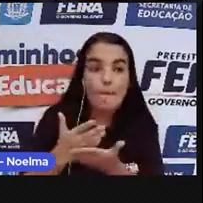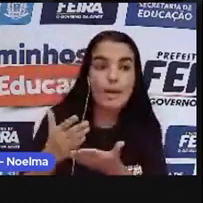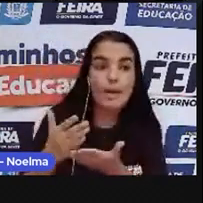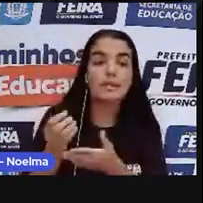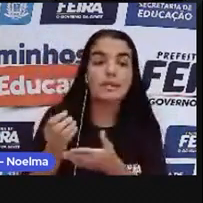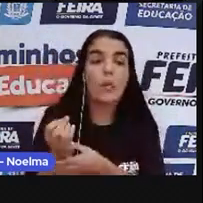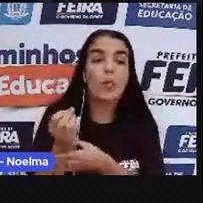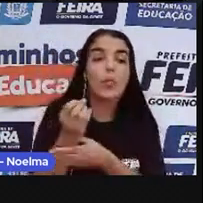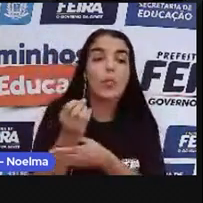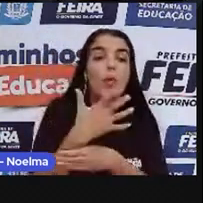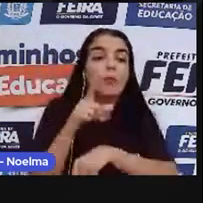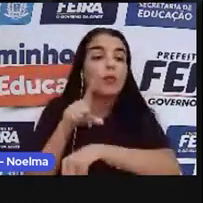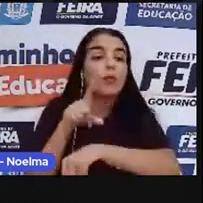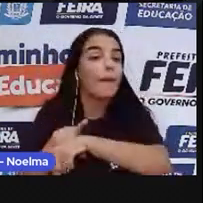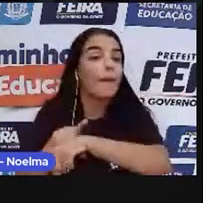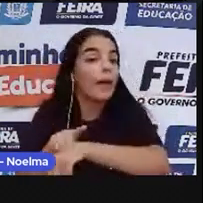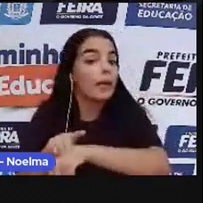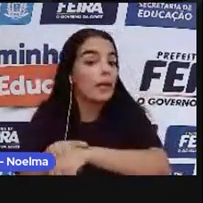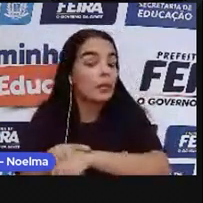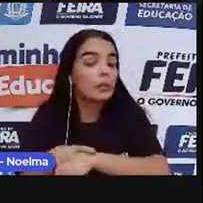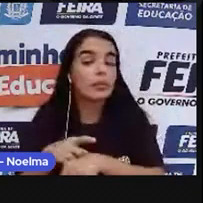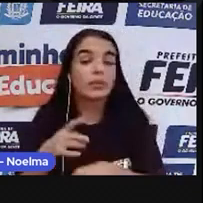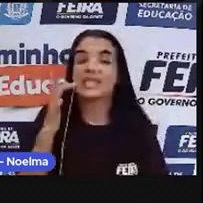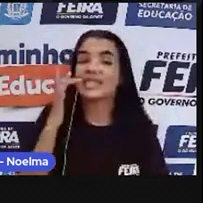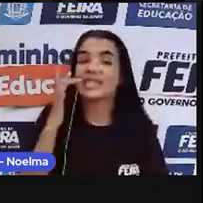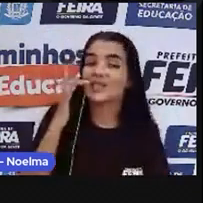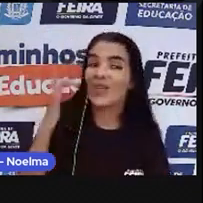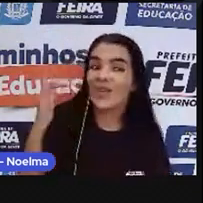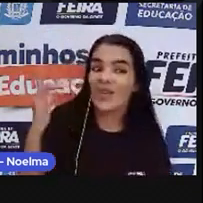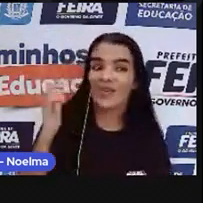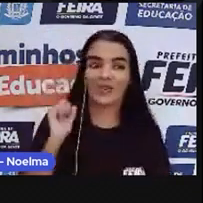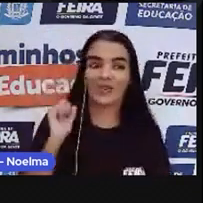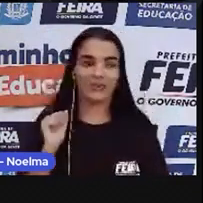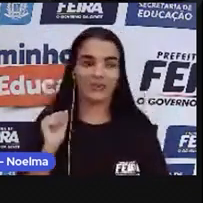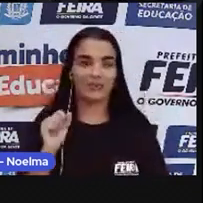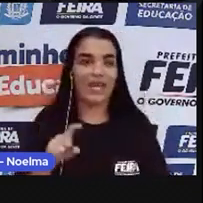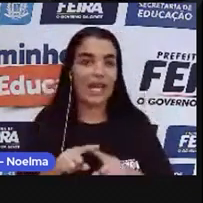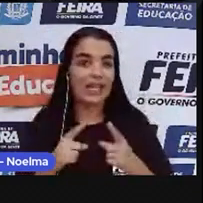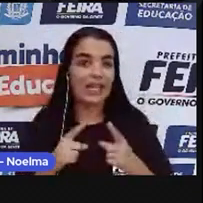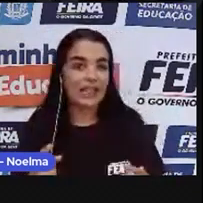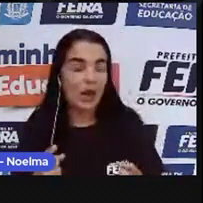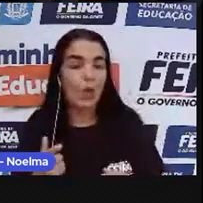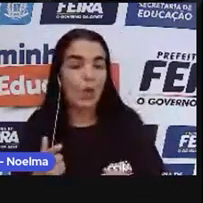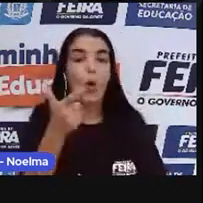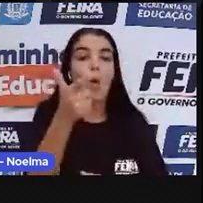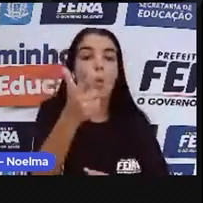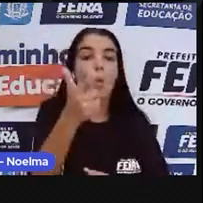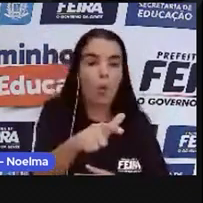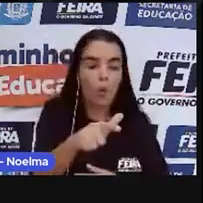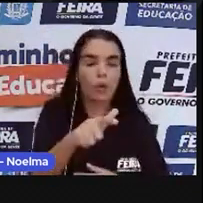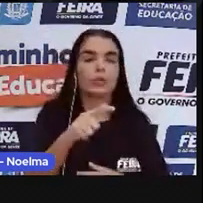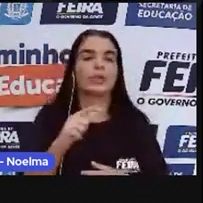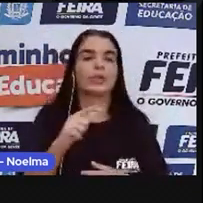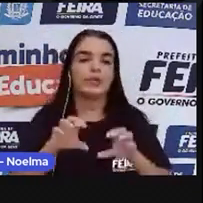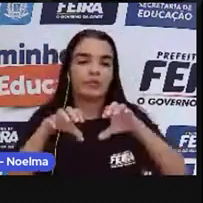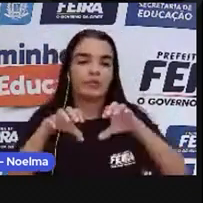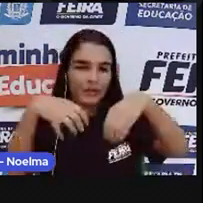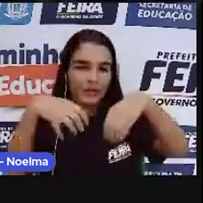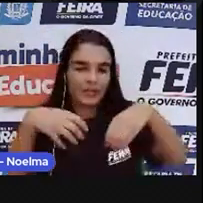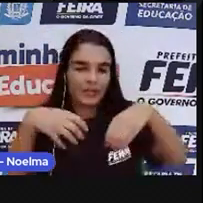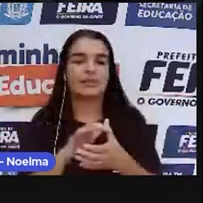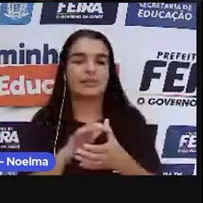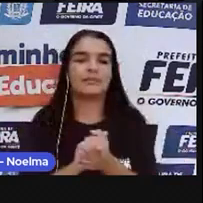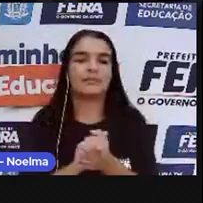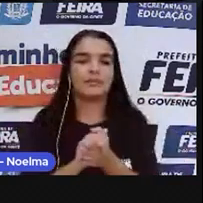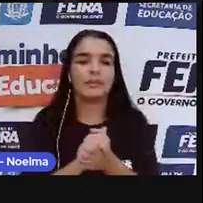que é o ciclo do ouro, né? E aí, entra mais uma fase da história do Brasil. Para a